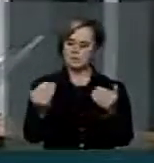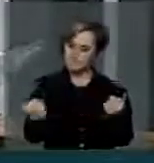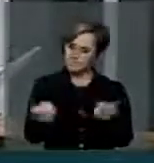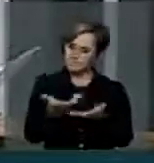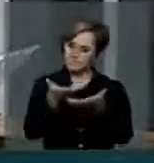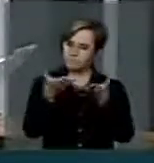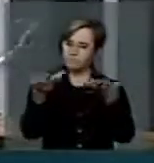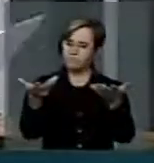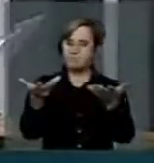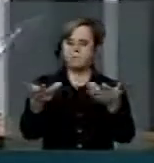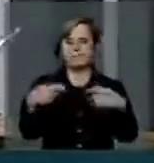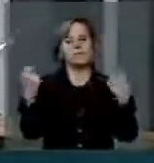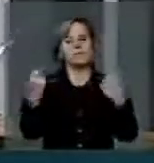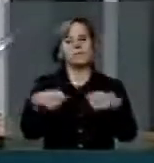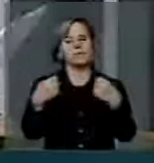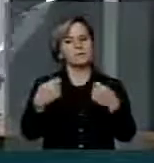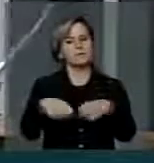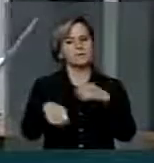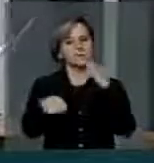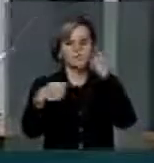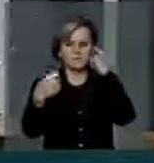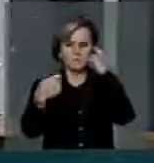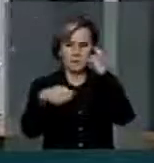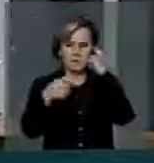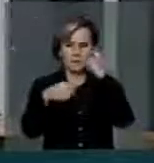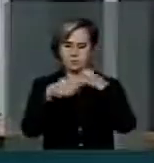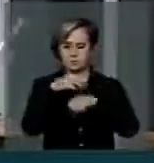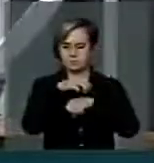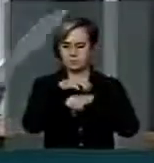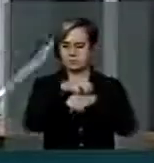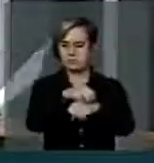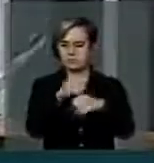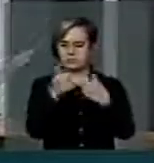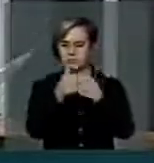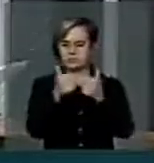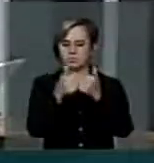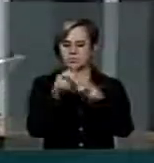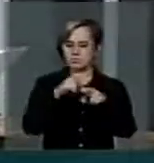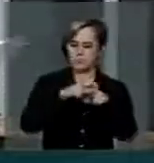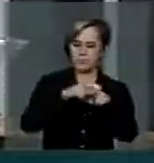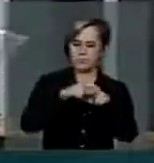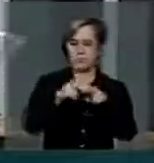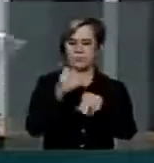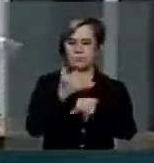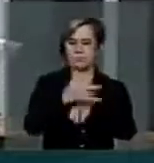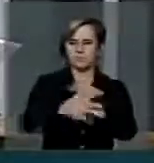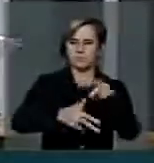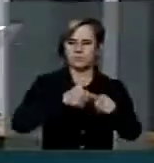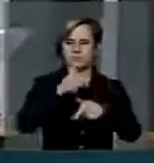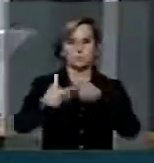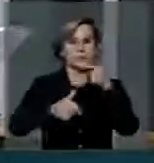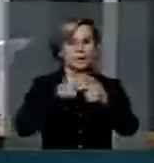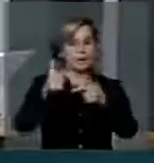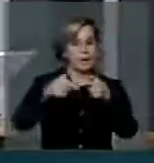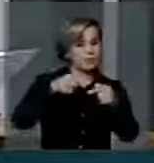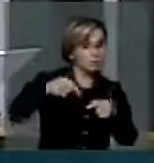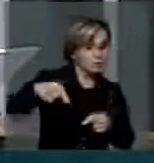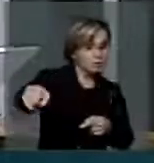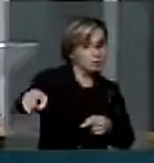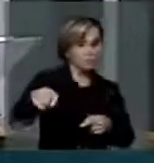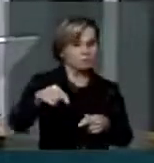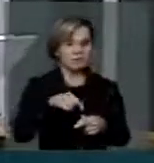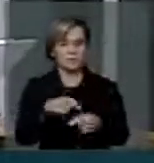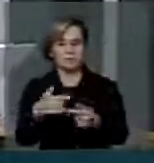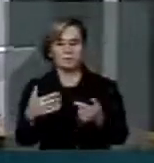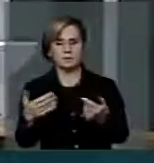haja a necessidade de transporte em grandes distâncias da força de trabalho. Portanto, não é justo que